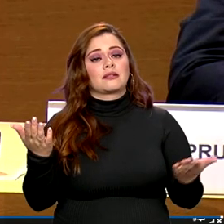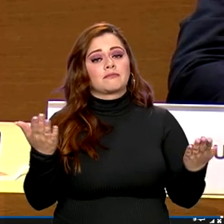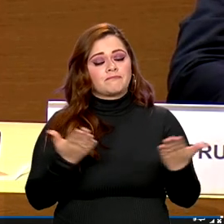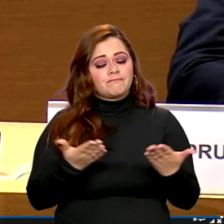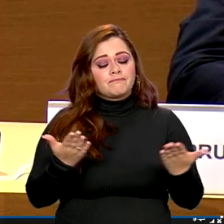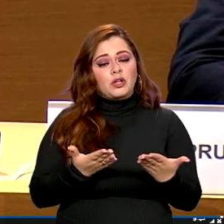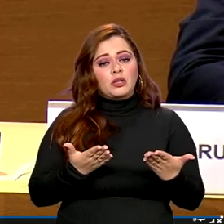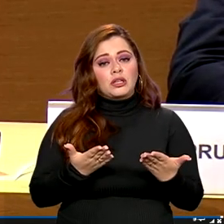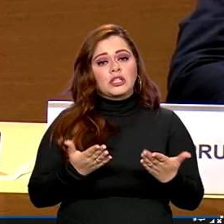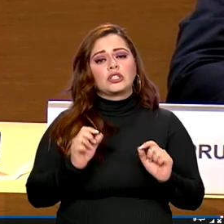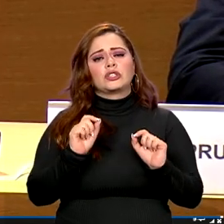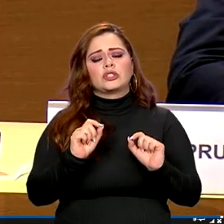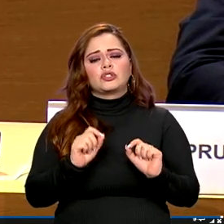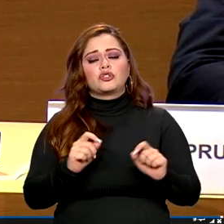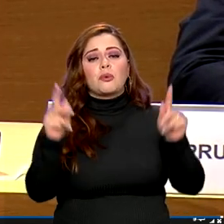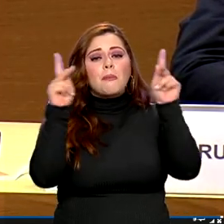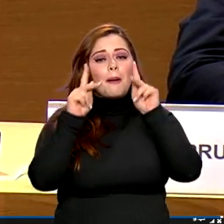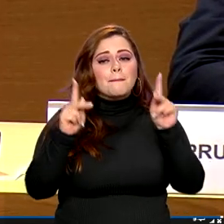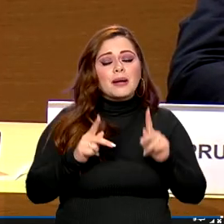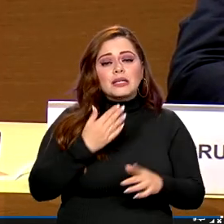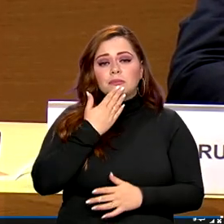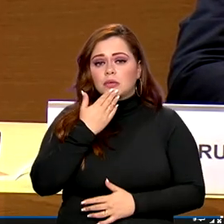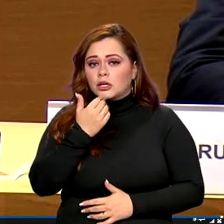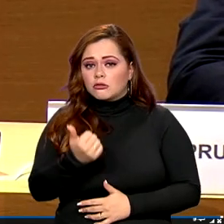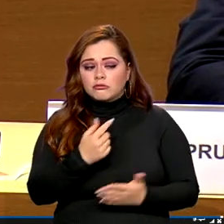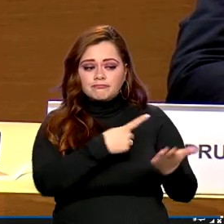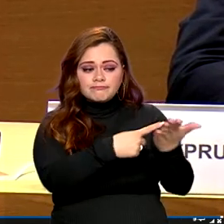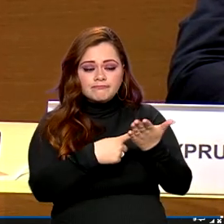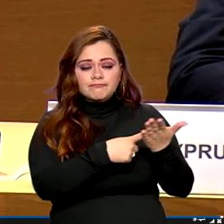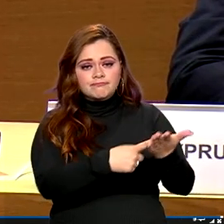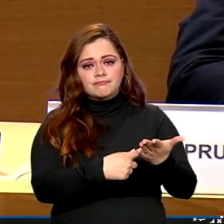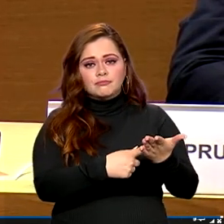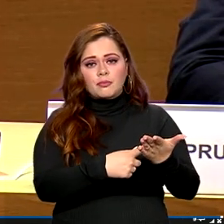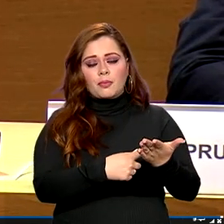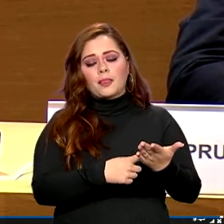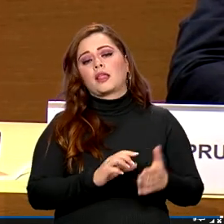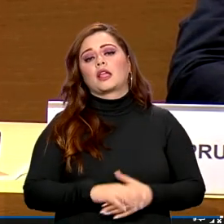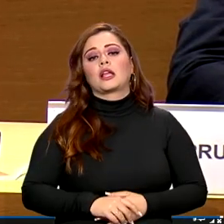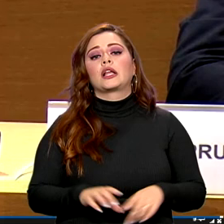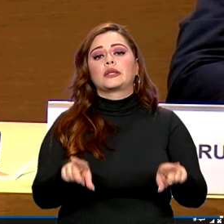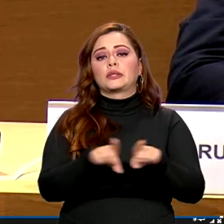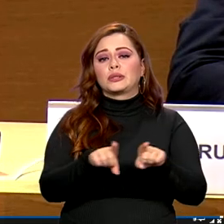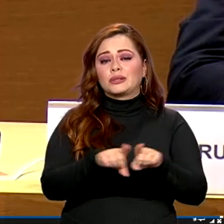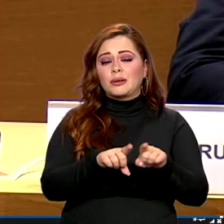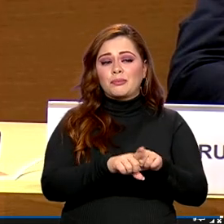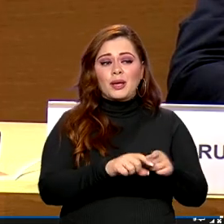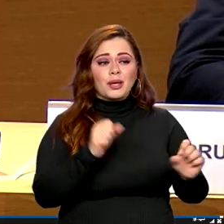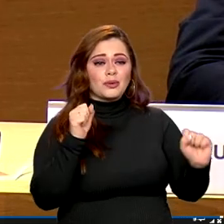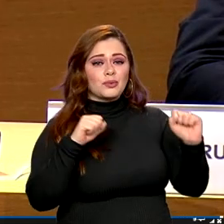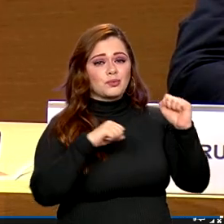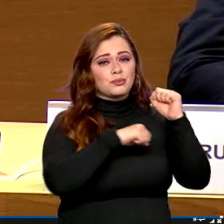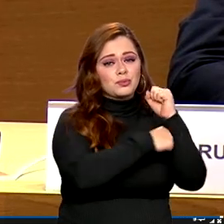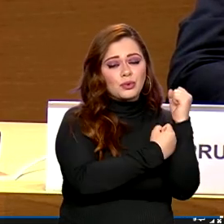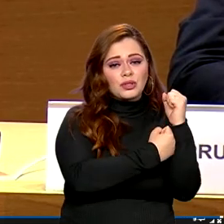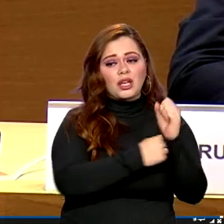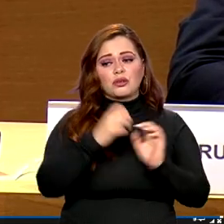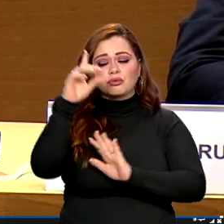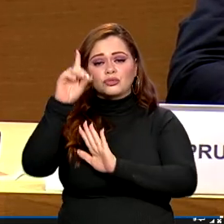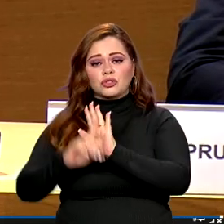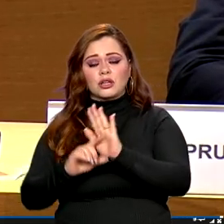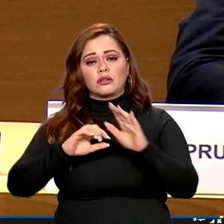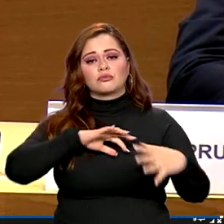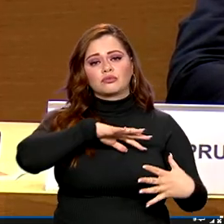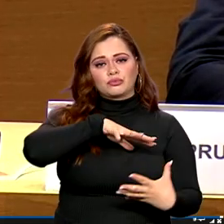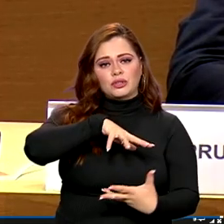da hostilidade e de uma paz negociada. Recorrer a sanções e bloqueios sem o amparo do direito internacional